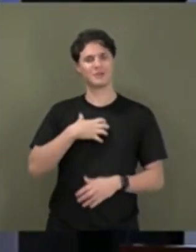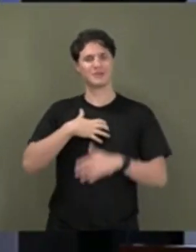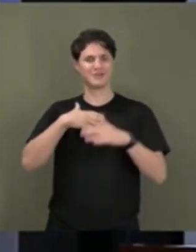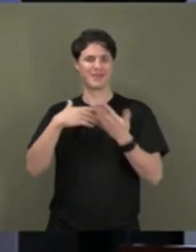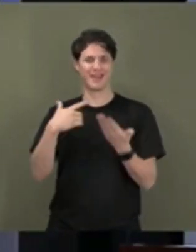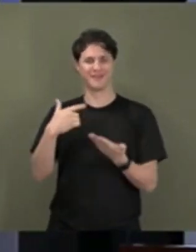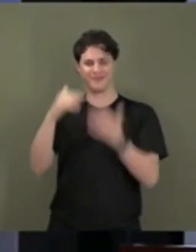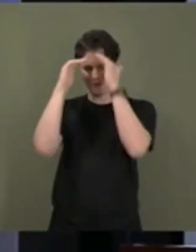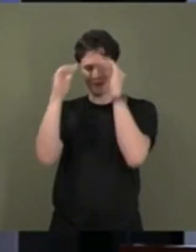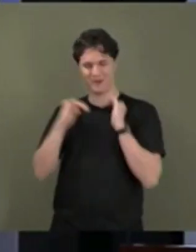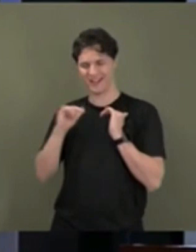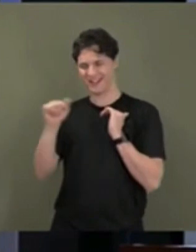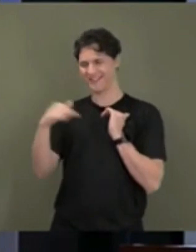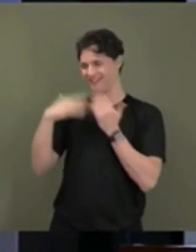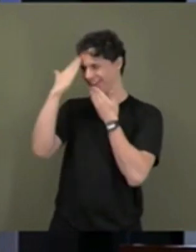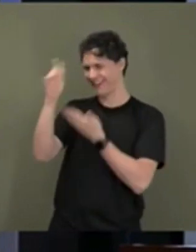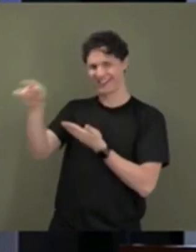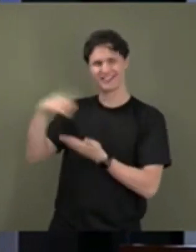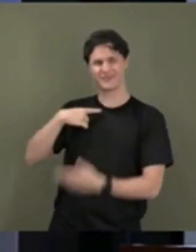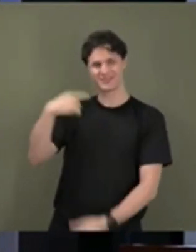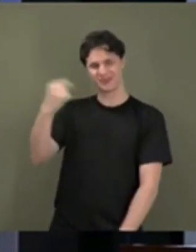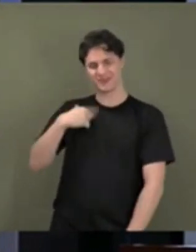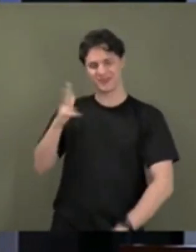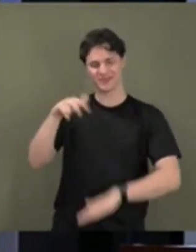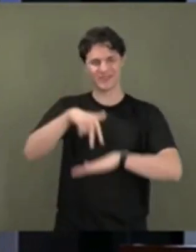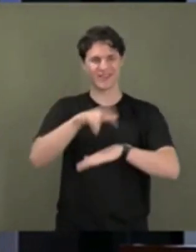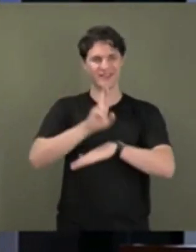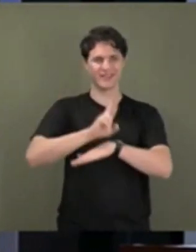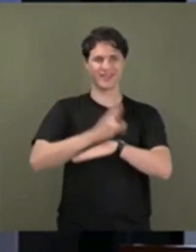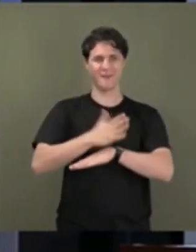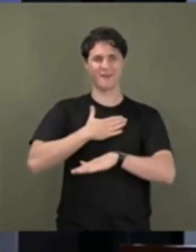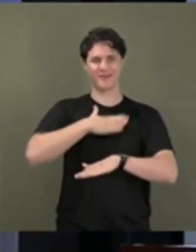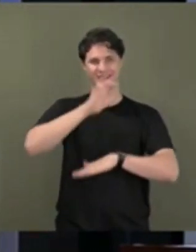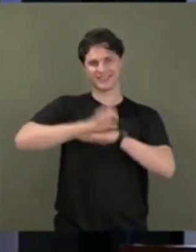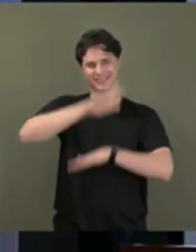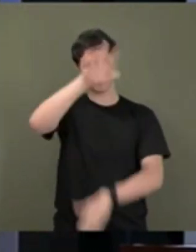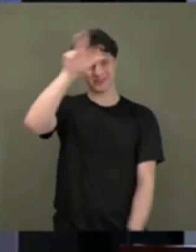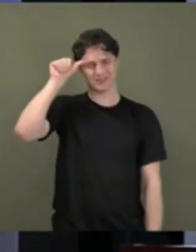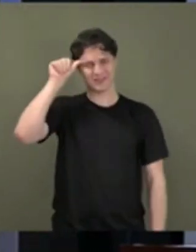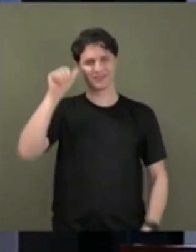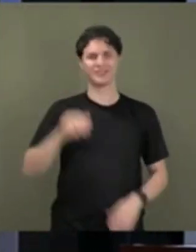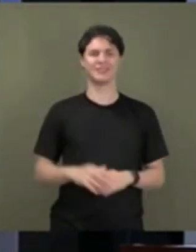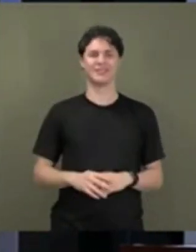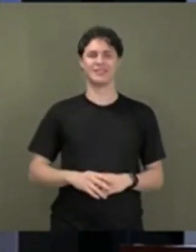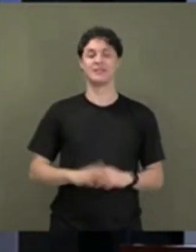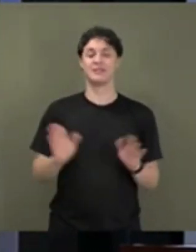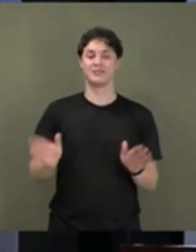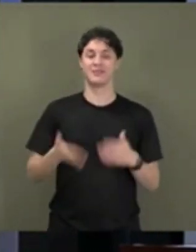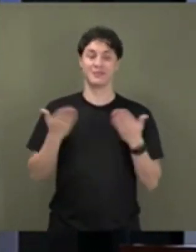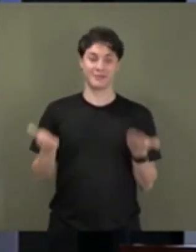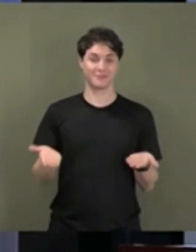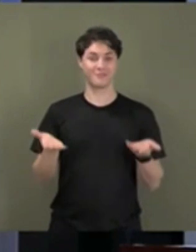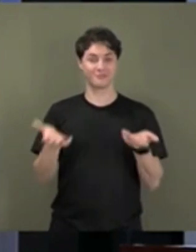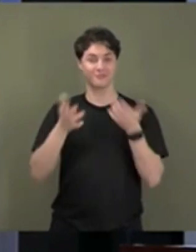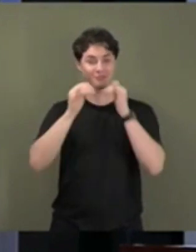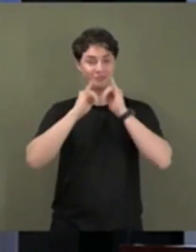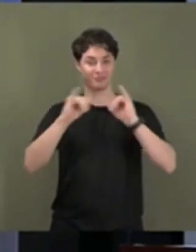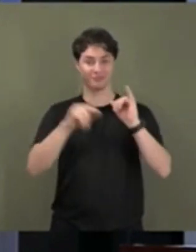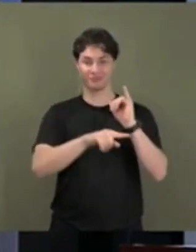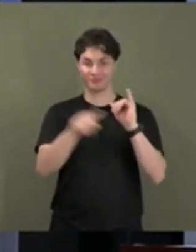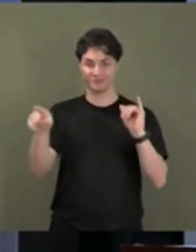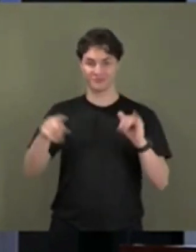escolher para que viesse aqui falar em nome dele e em nome do meu Estado. Então, eu quero dizer aos nobres